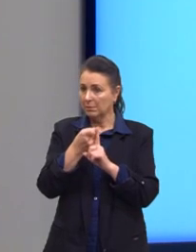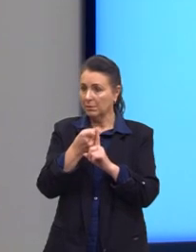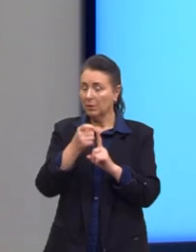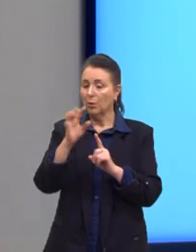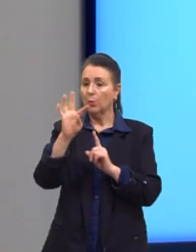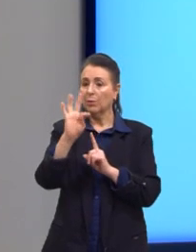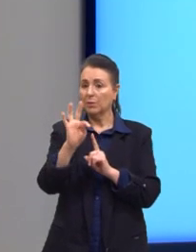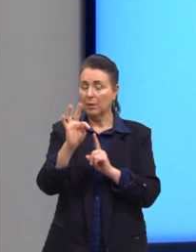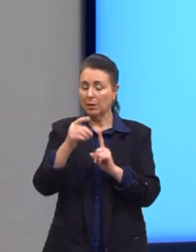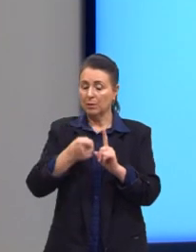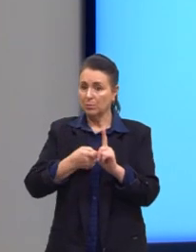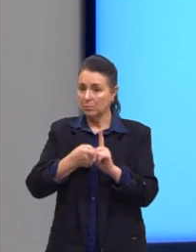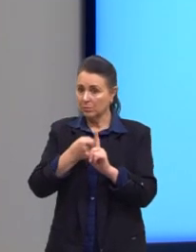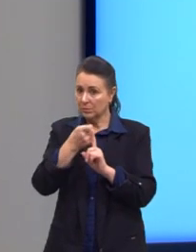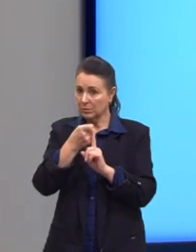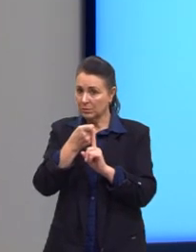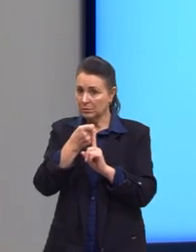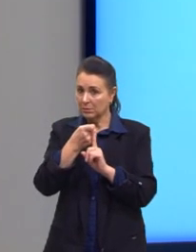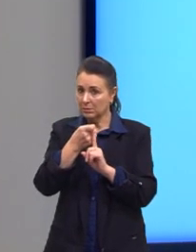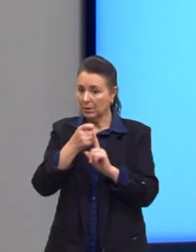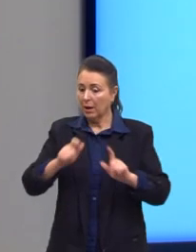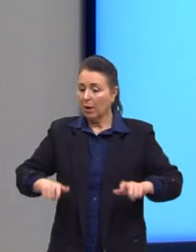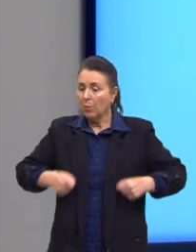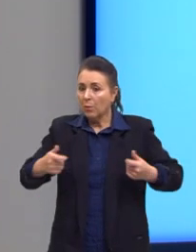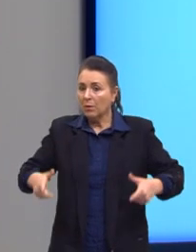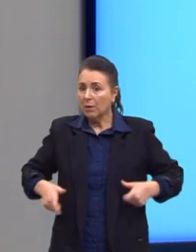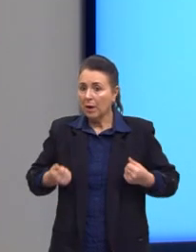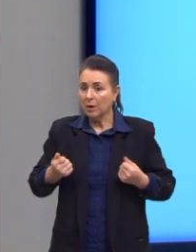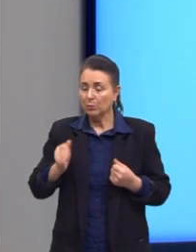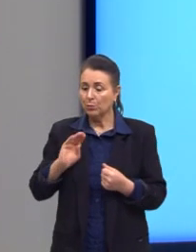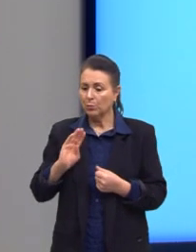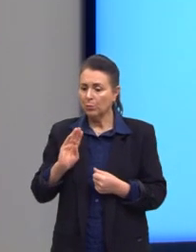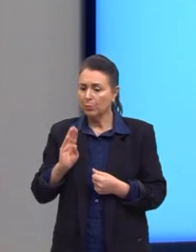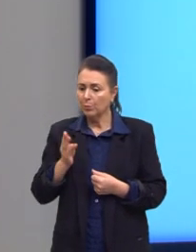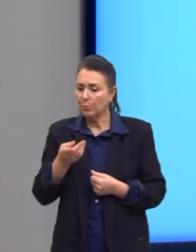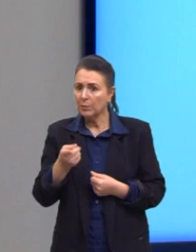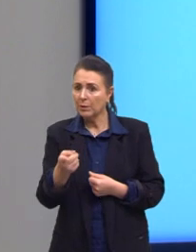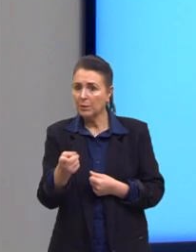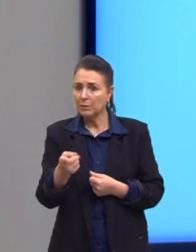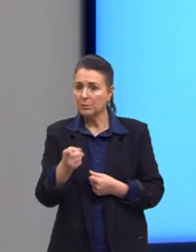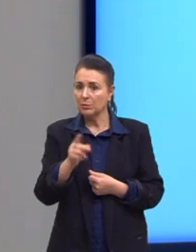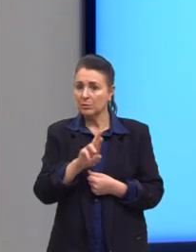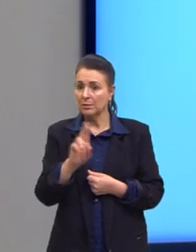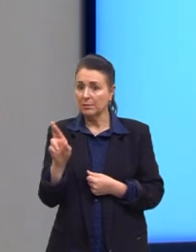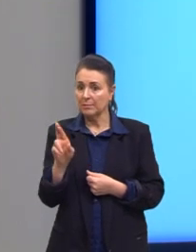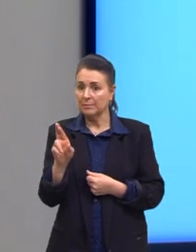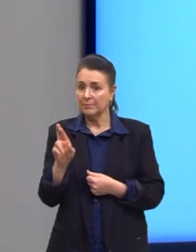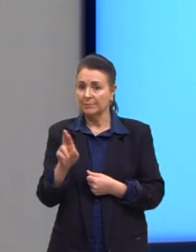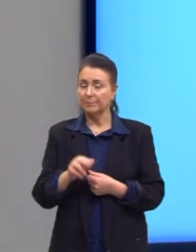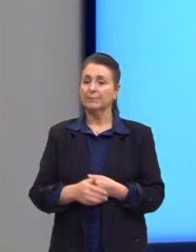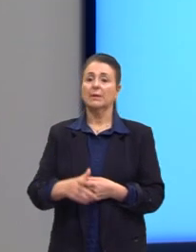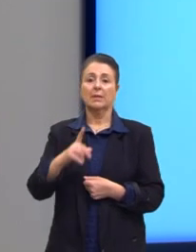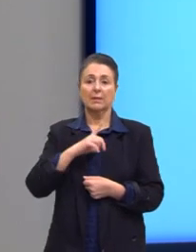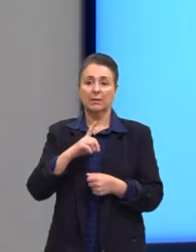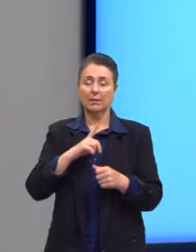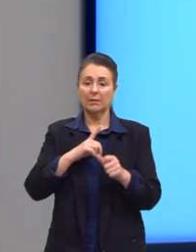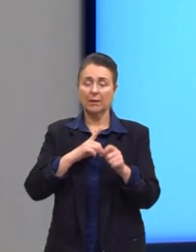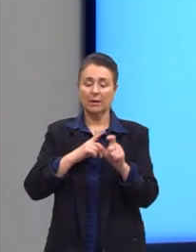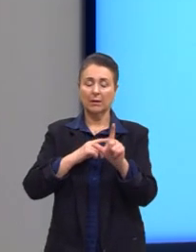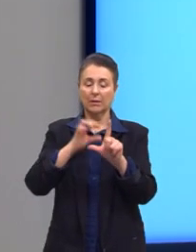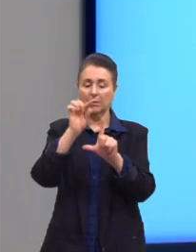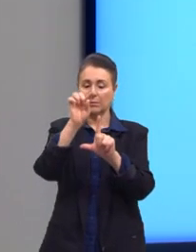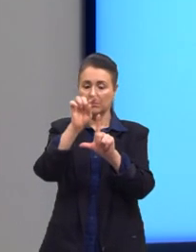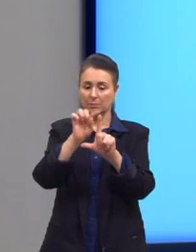vai corresponder ao gasto, em milhar de real. Então, nós teríamos coordenadas,